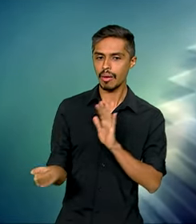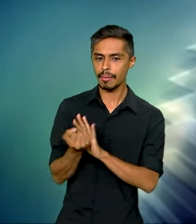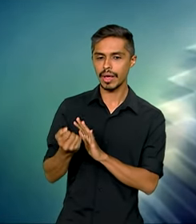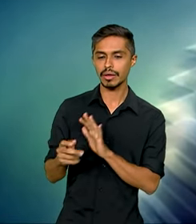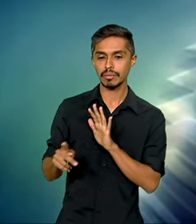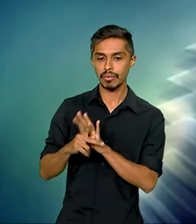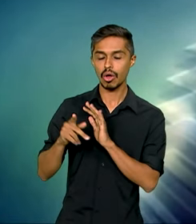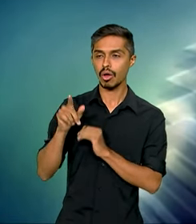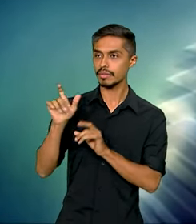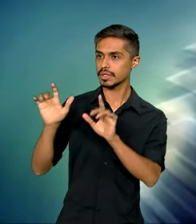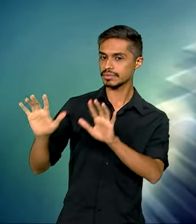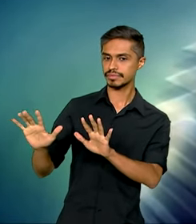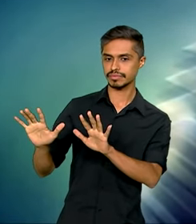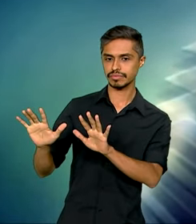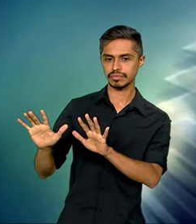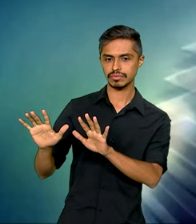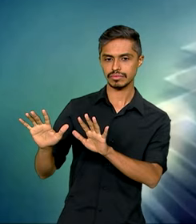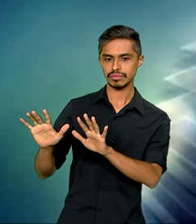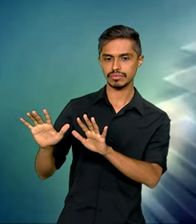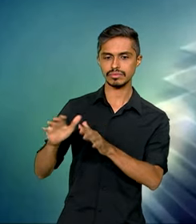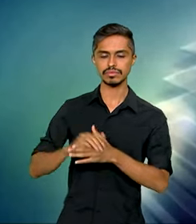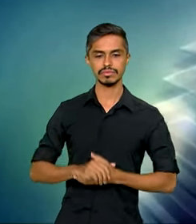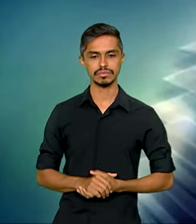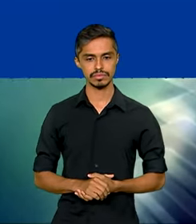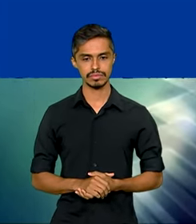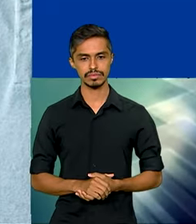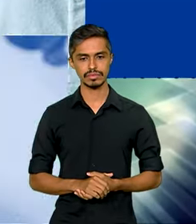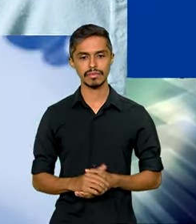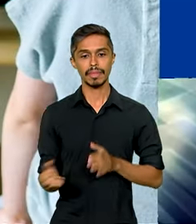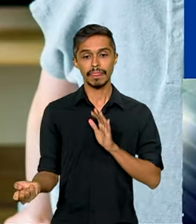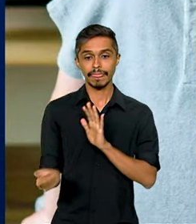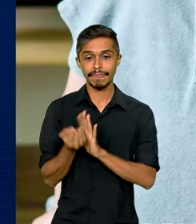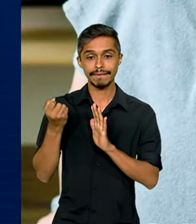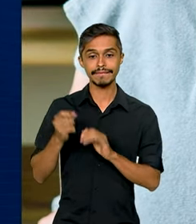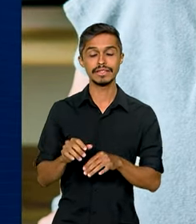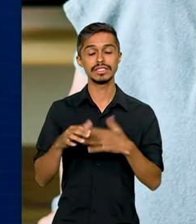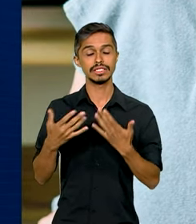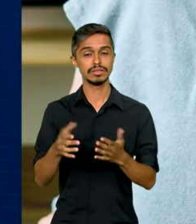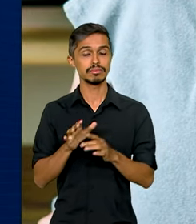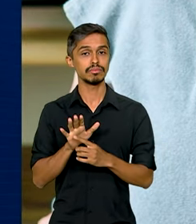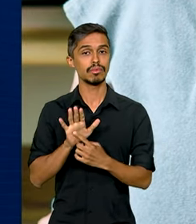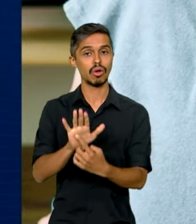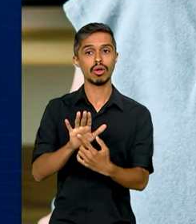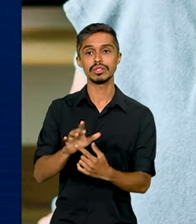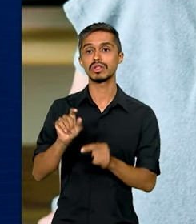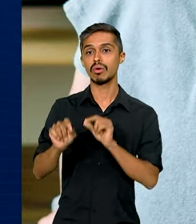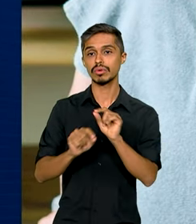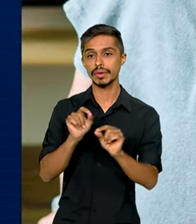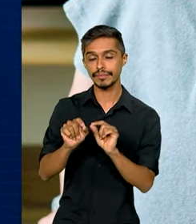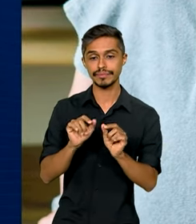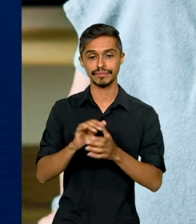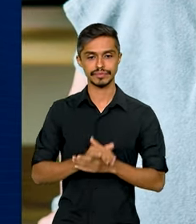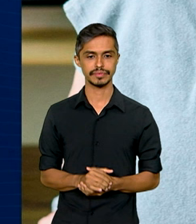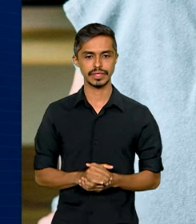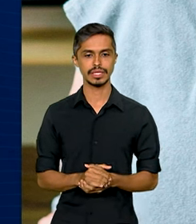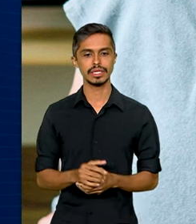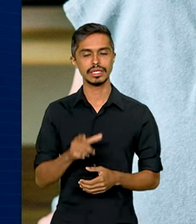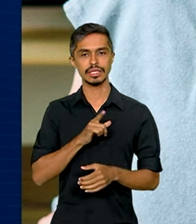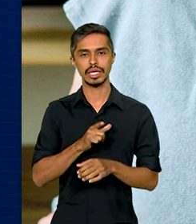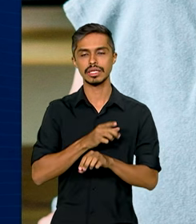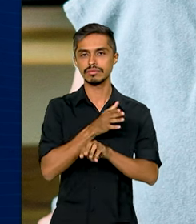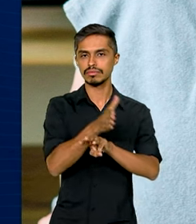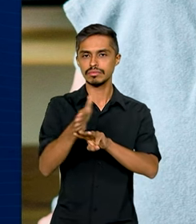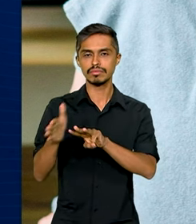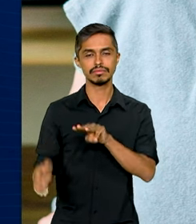selo da classificação indicativa. A classificação indicativa funciona da seguinte forma. Ela é dividida em